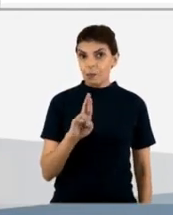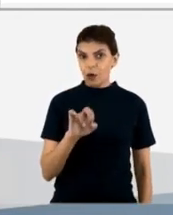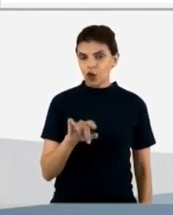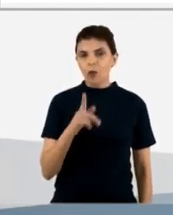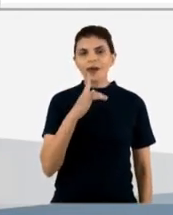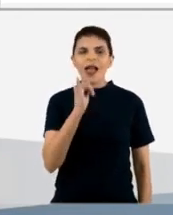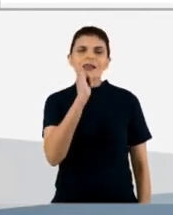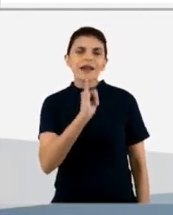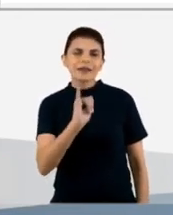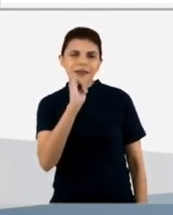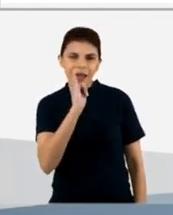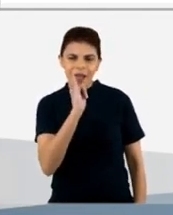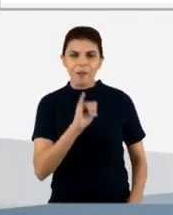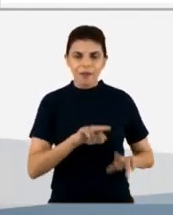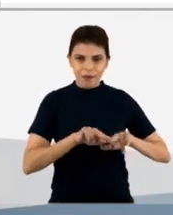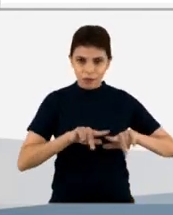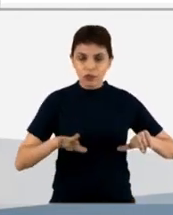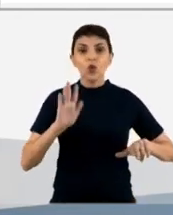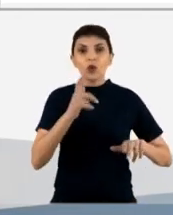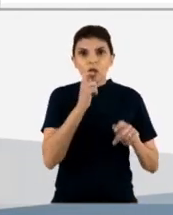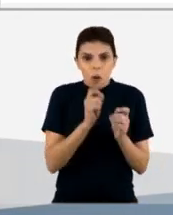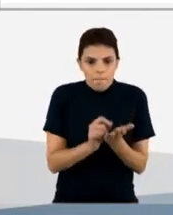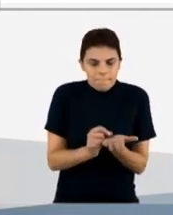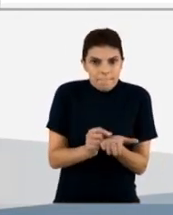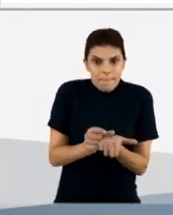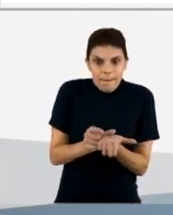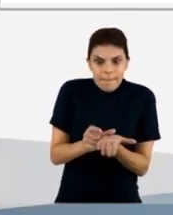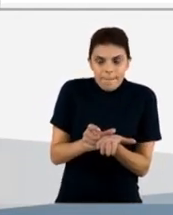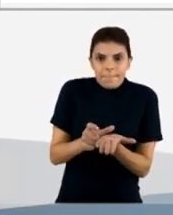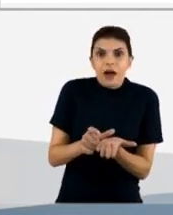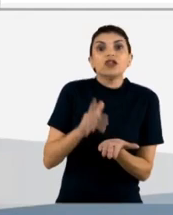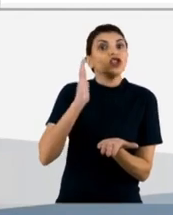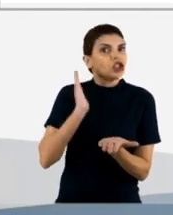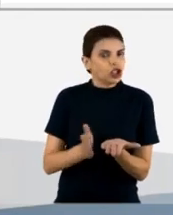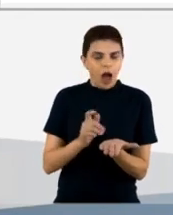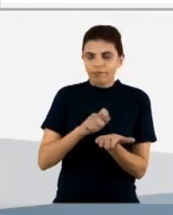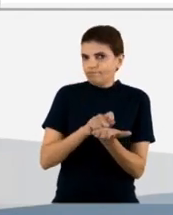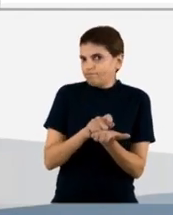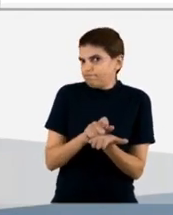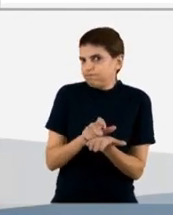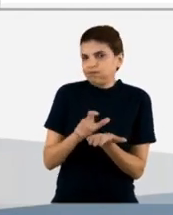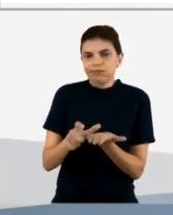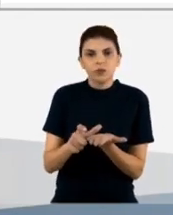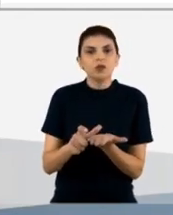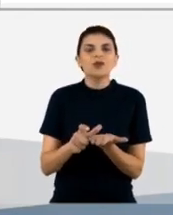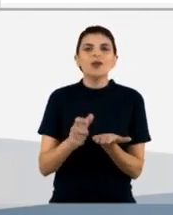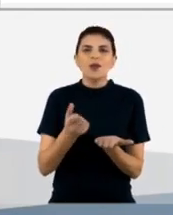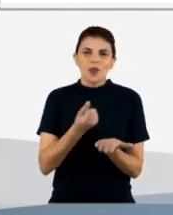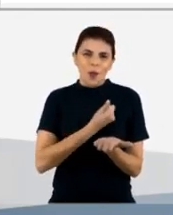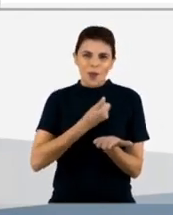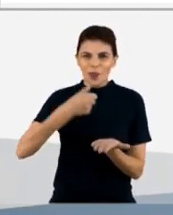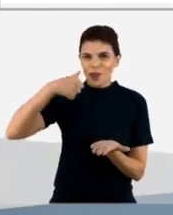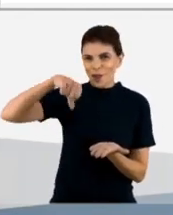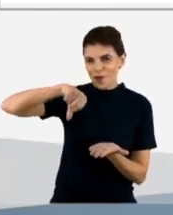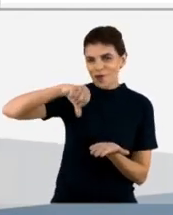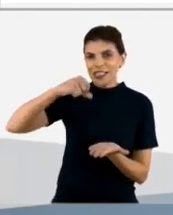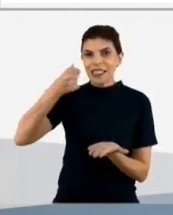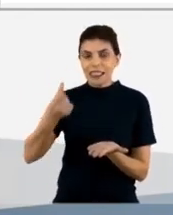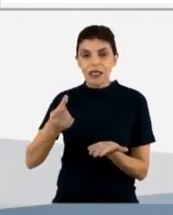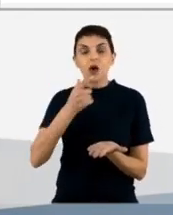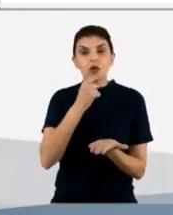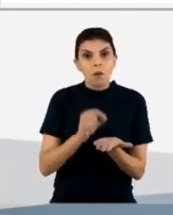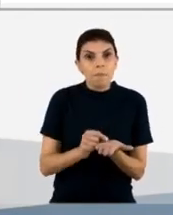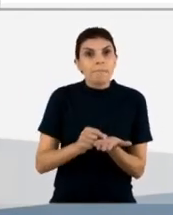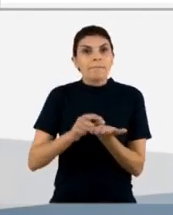exemplificamos, eles foram expandidos, então, expandidos, ou seja, a partir da placa de 96, nós passamos